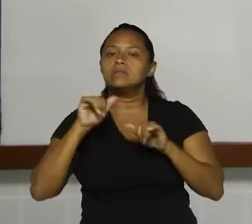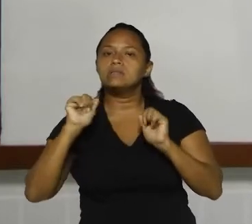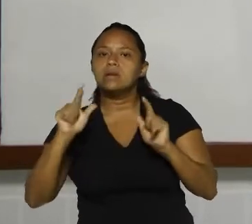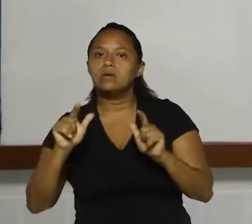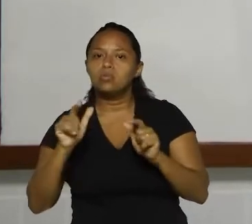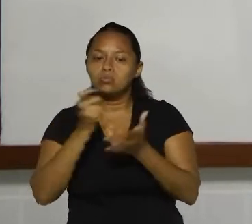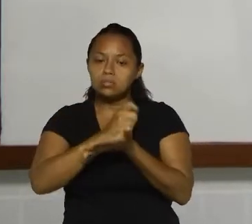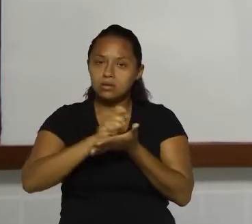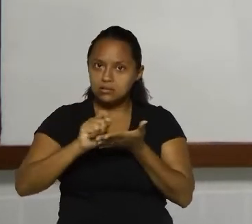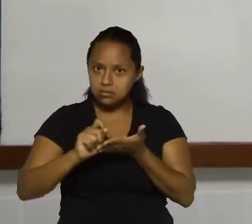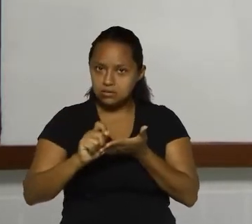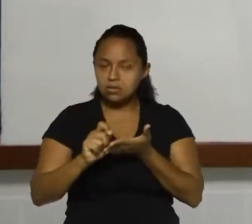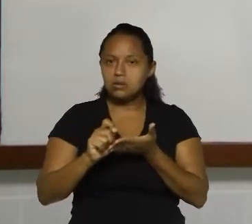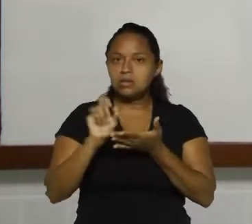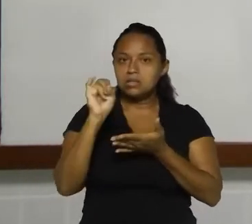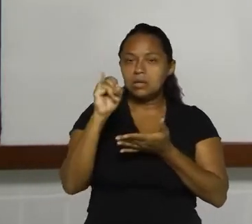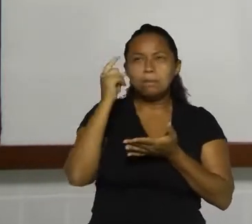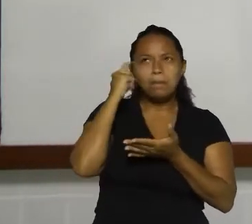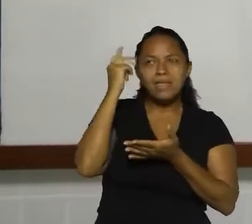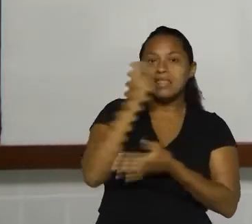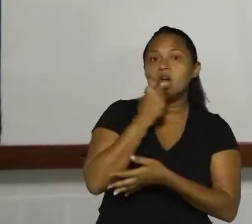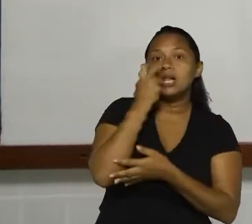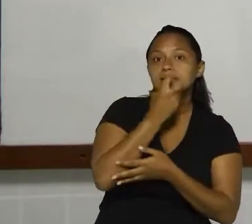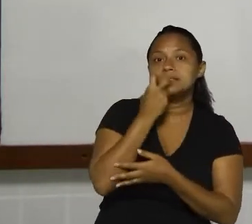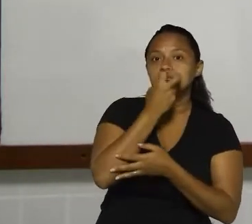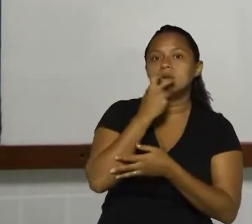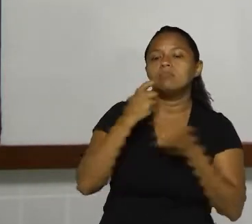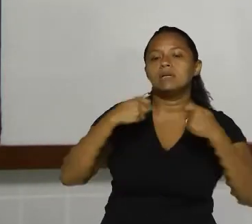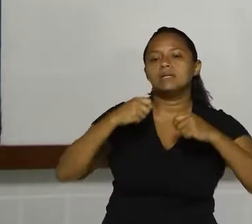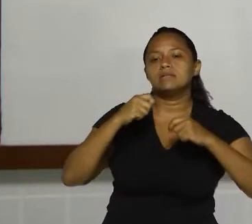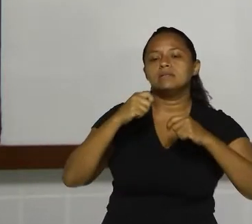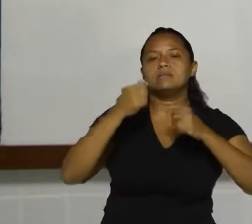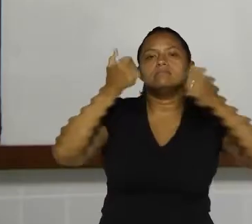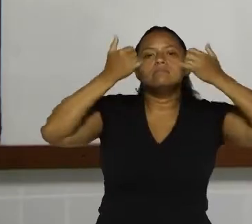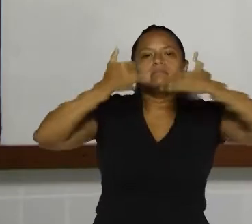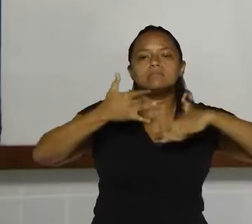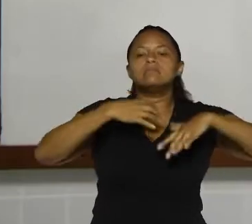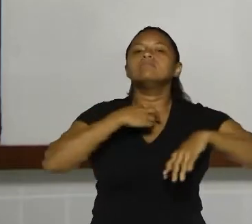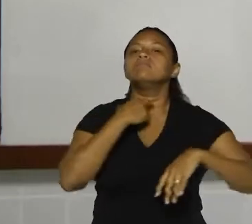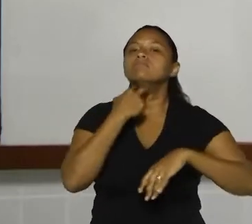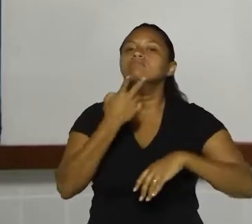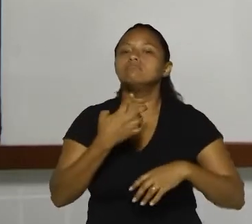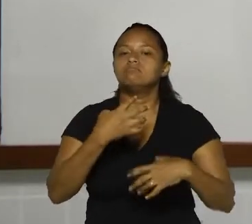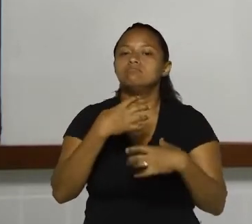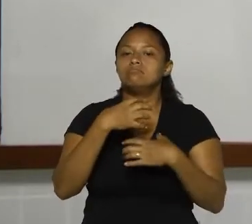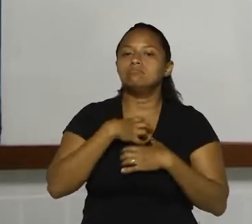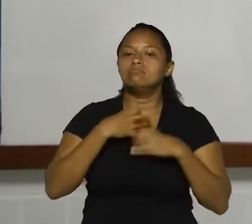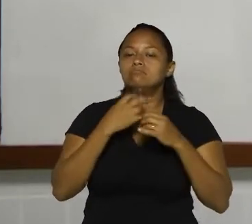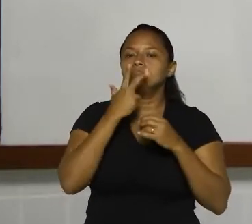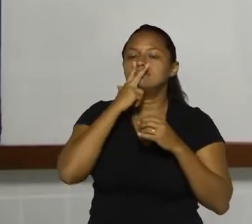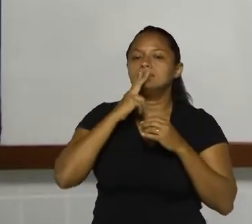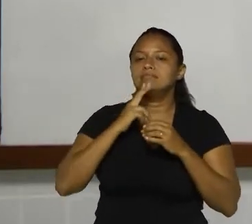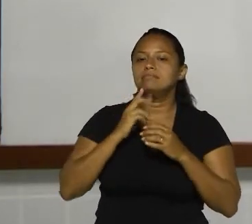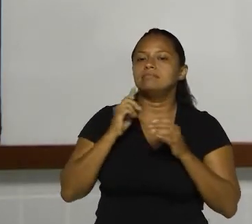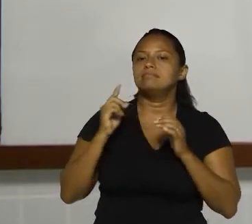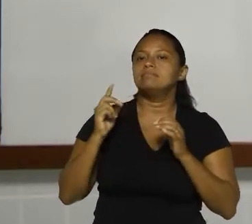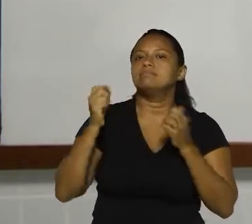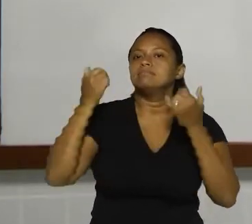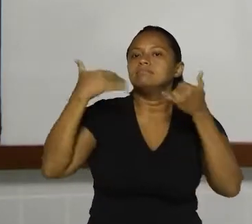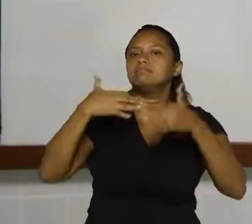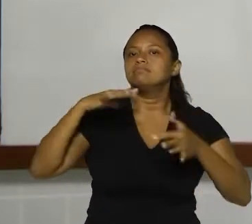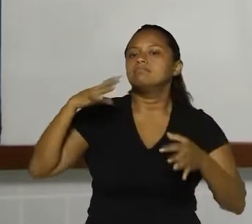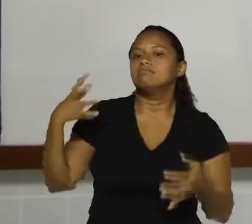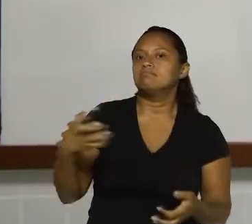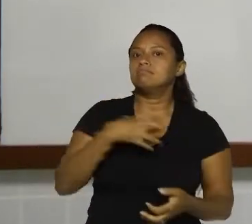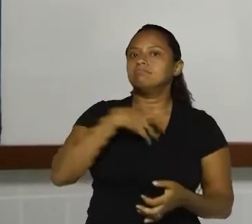escrita. Quando a gente pensa na oralidade, precisa ter uma determinada entonação, né, de fechamento e precisa fazer